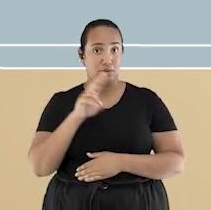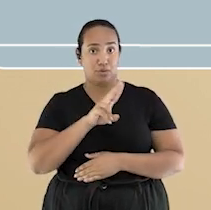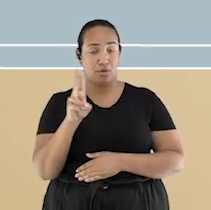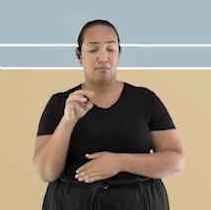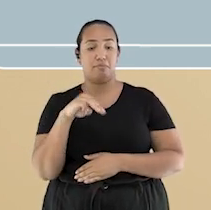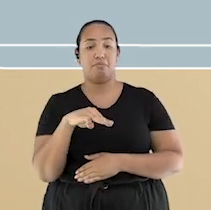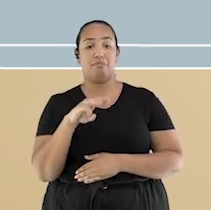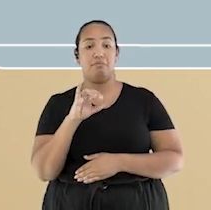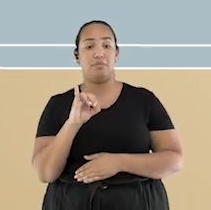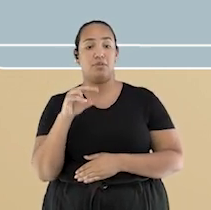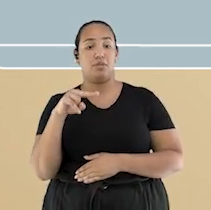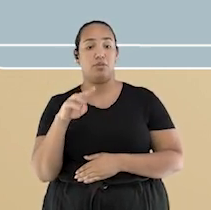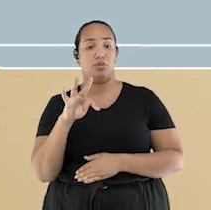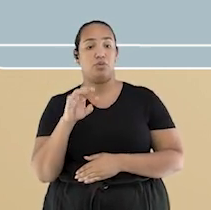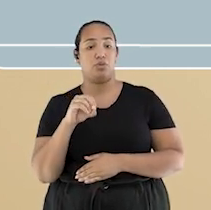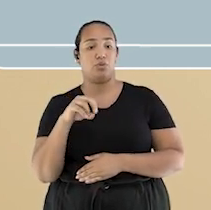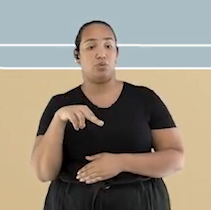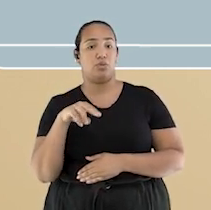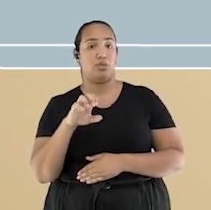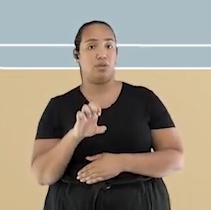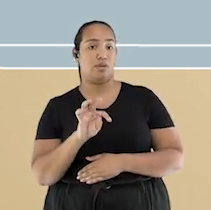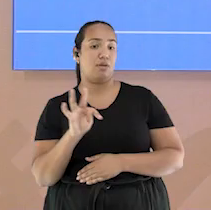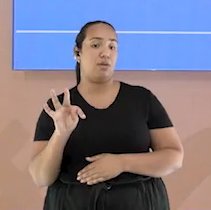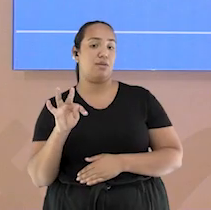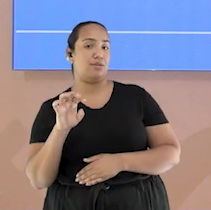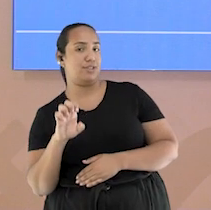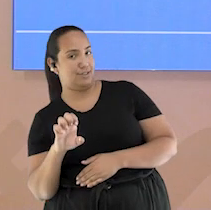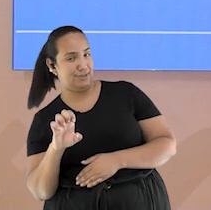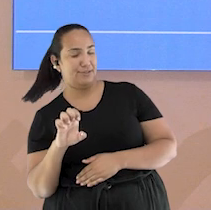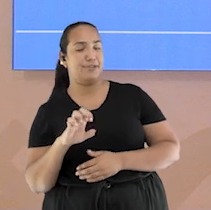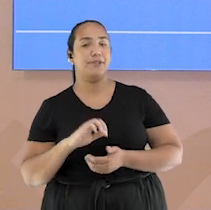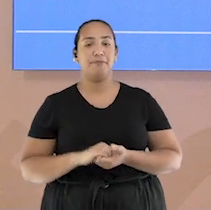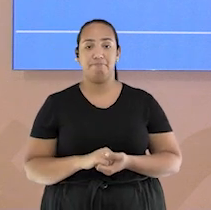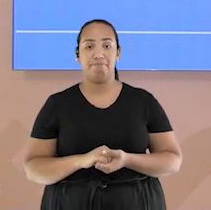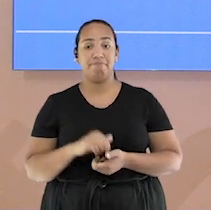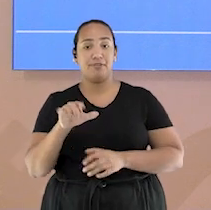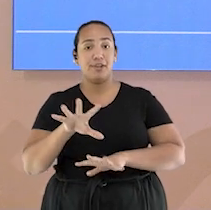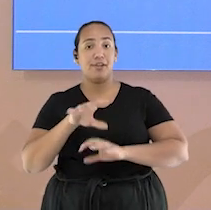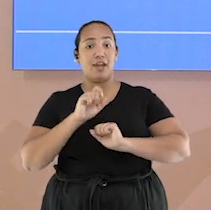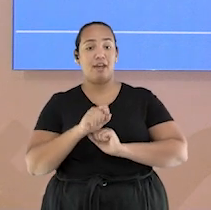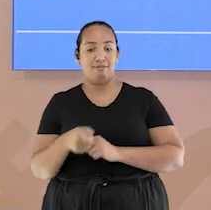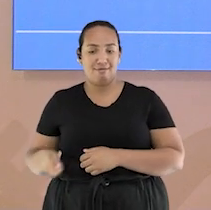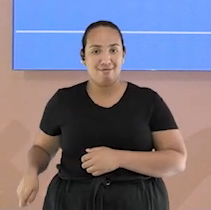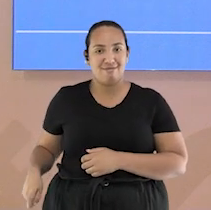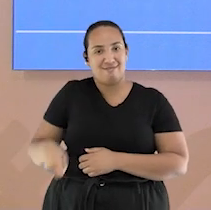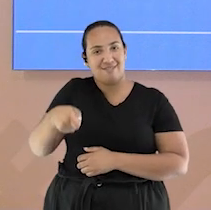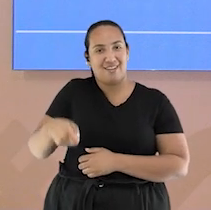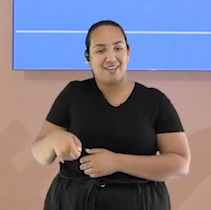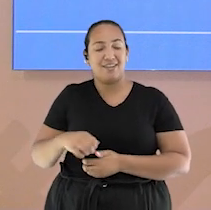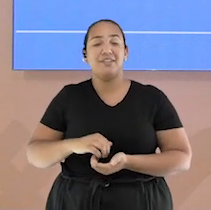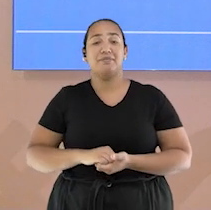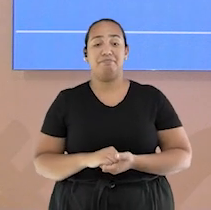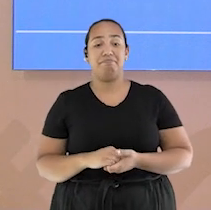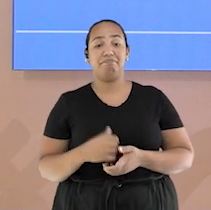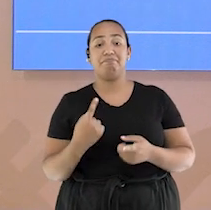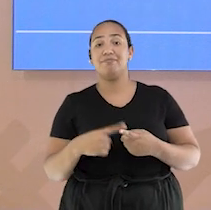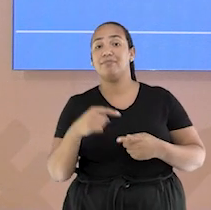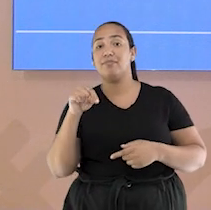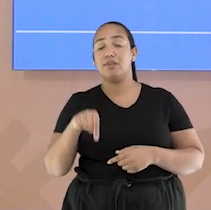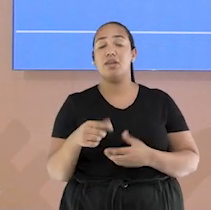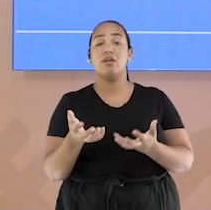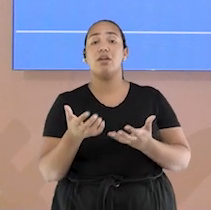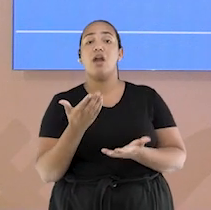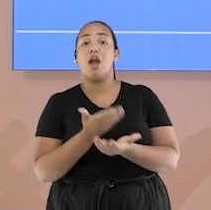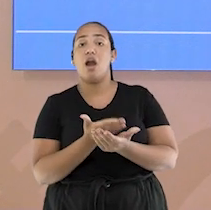inspirado no tênis e no handball. A intenção de Morgan era inovar as suas aulas para que conseguisse